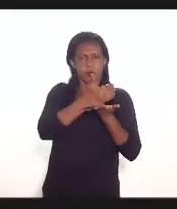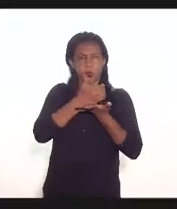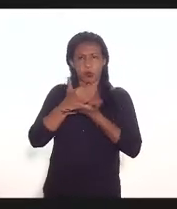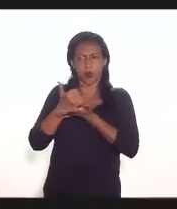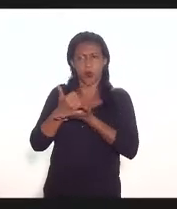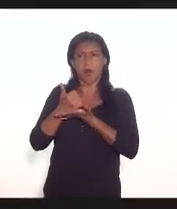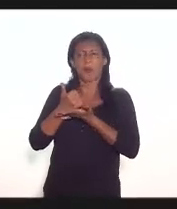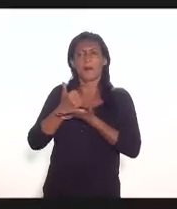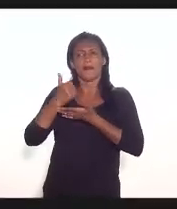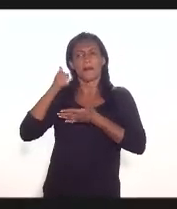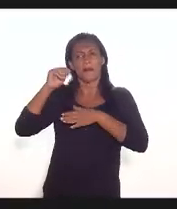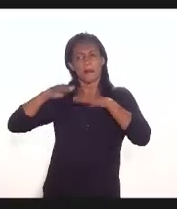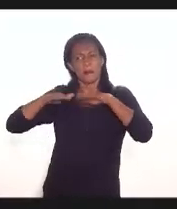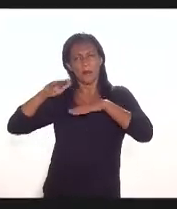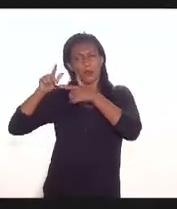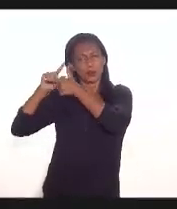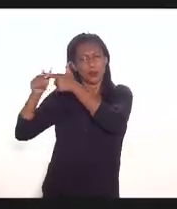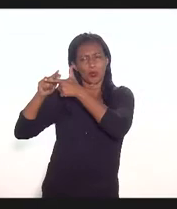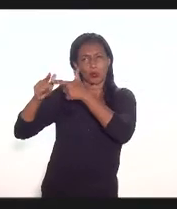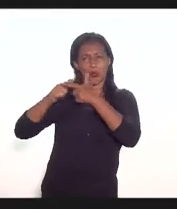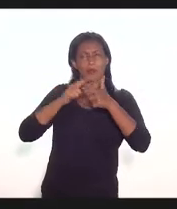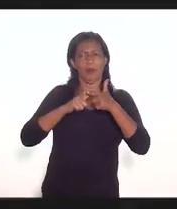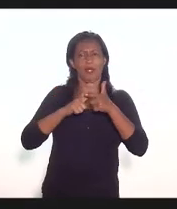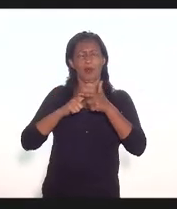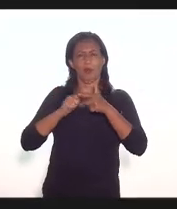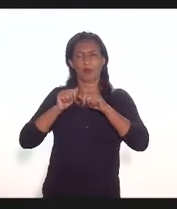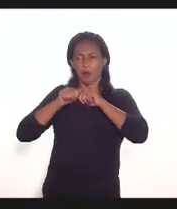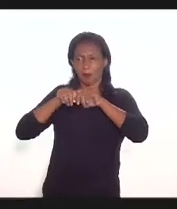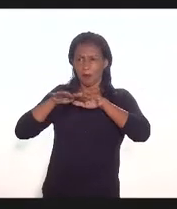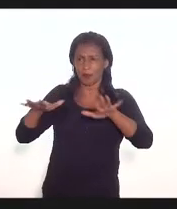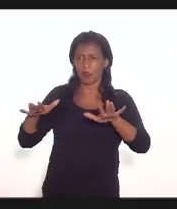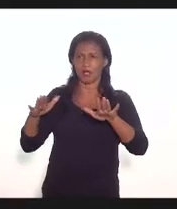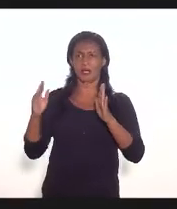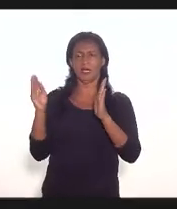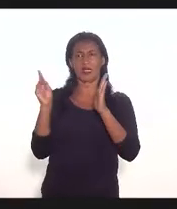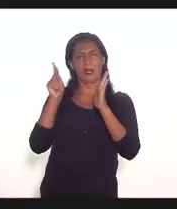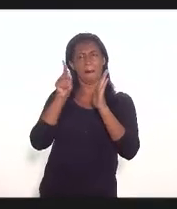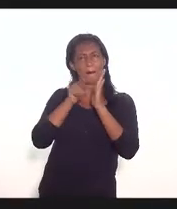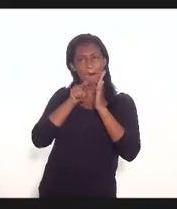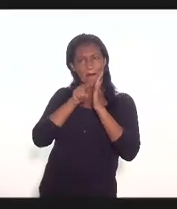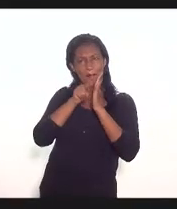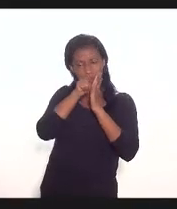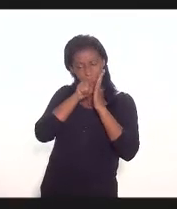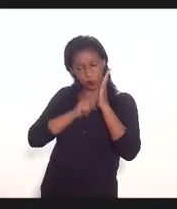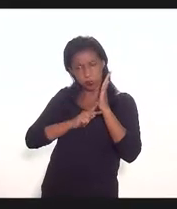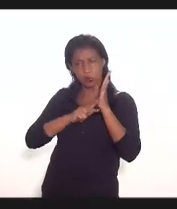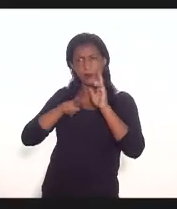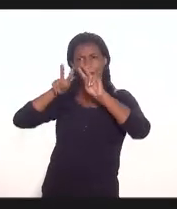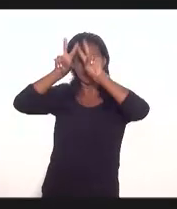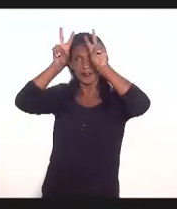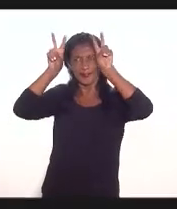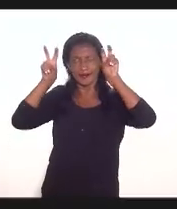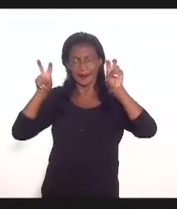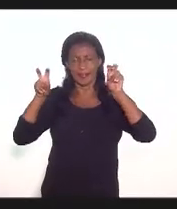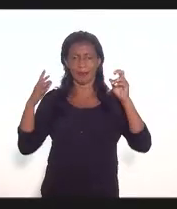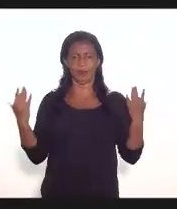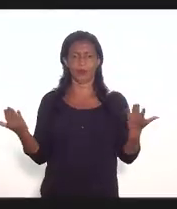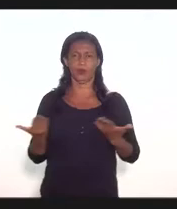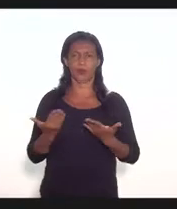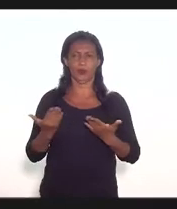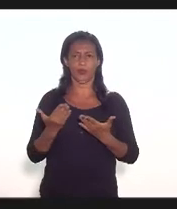a pandemia e com outros problemas então trazer a pauta da tributação este tema não é